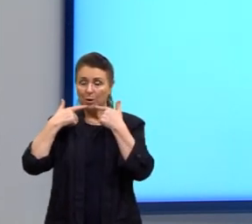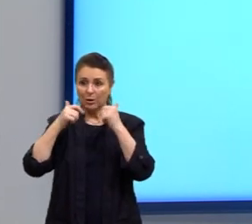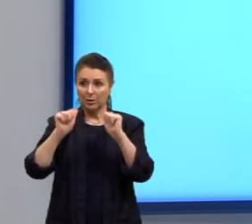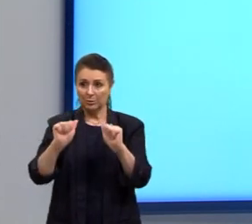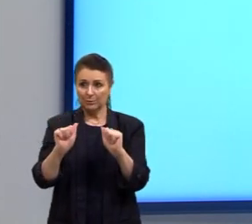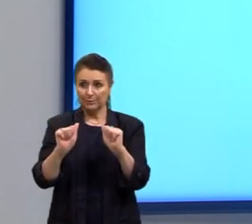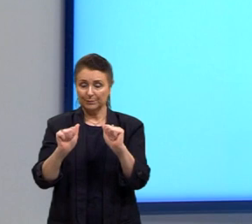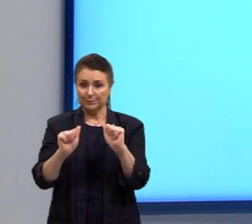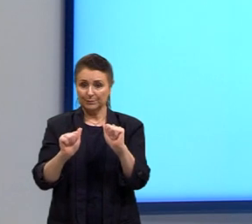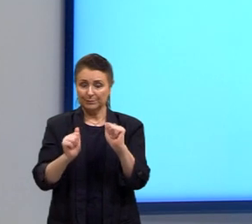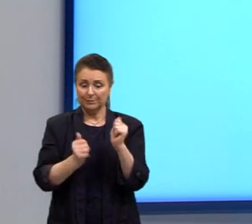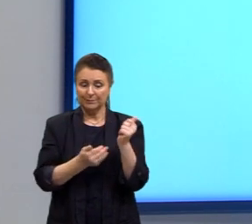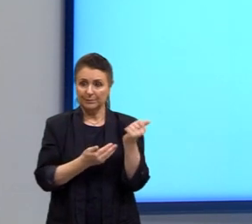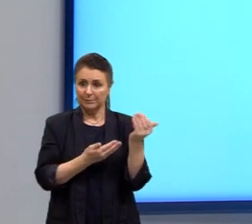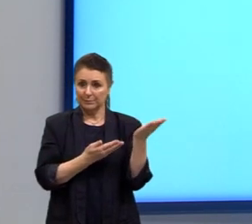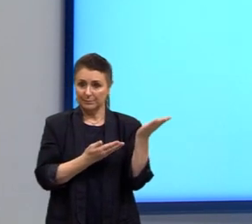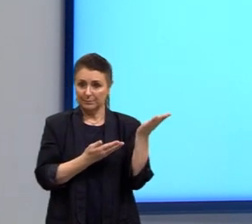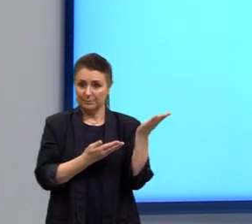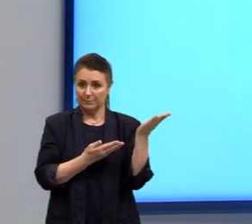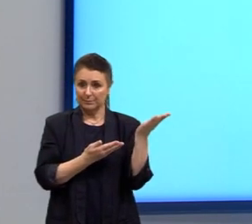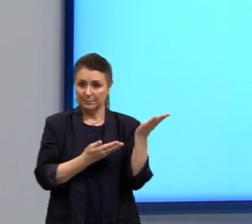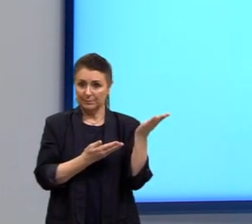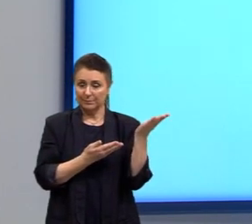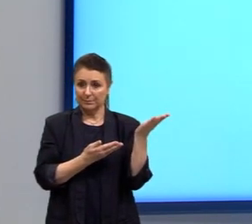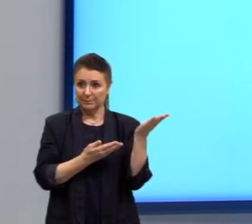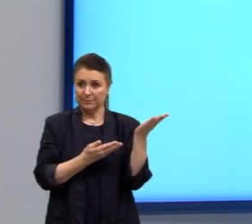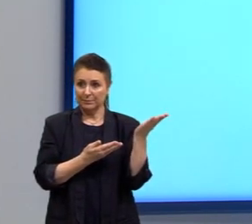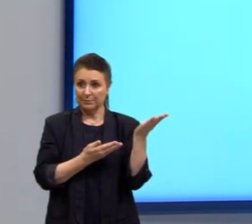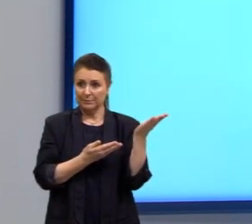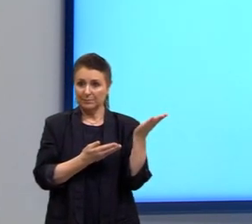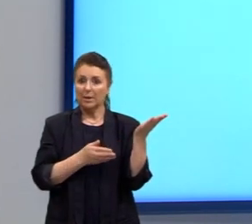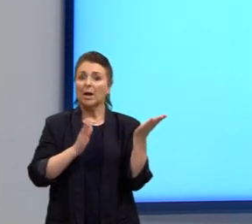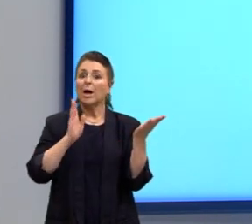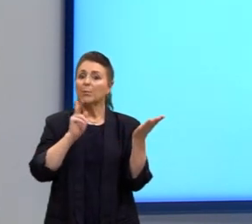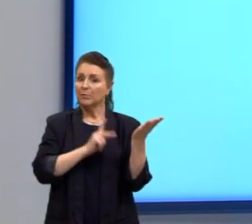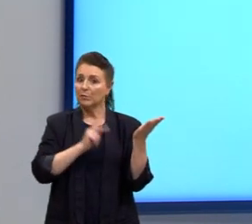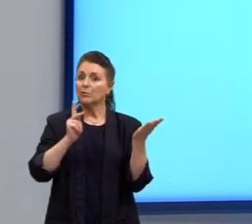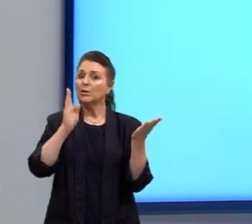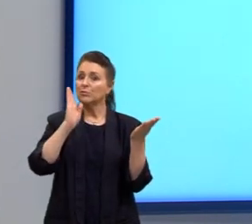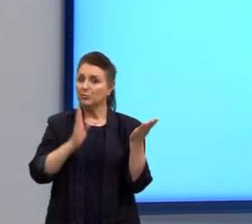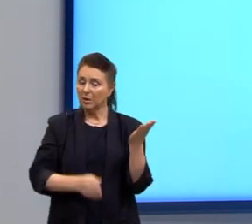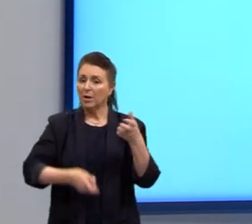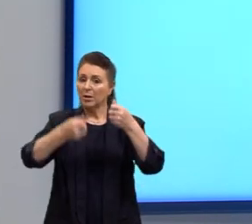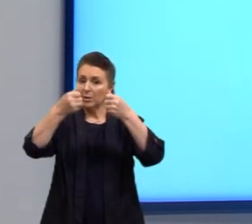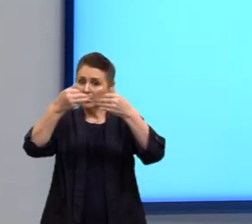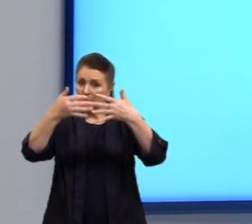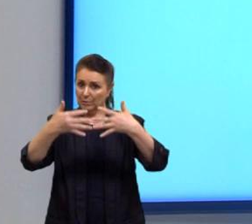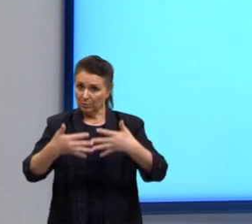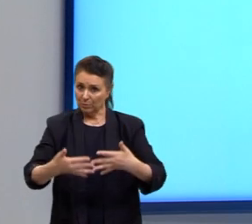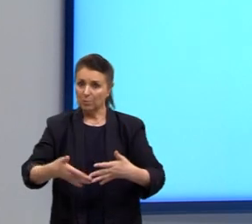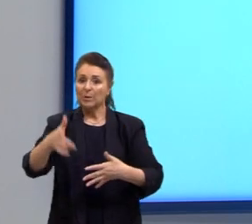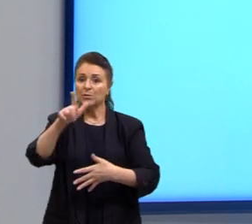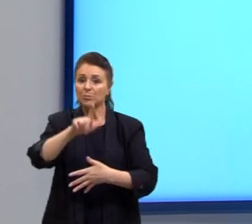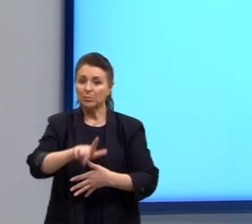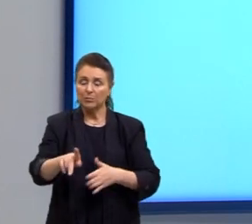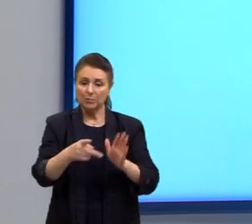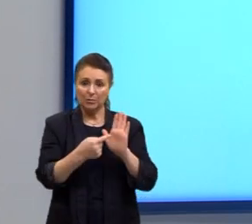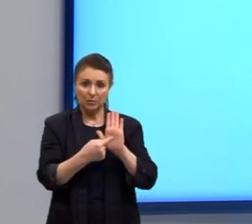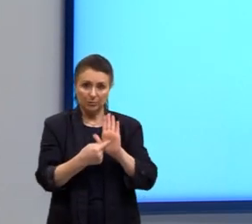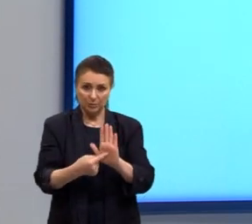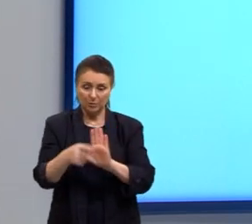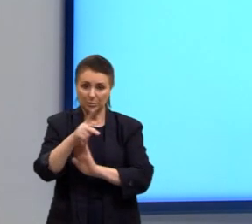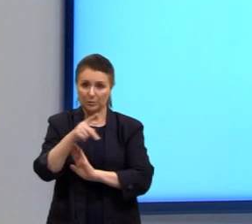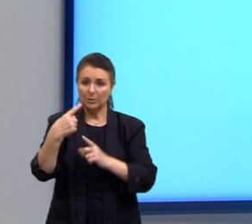el canaveral, Sangre que se nos va. Já trabalhamos em uma aula anterior essa questão, mas eu fiz, eu trouxe aqui,